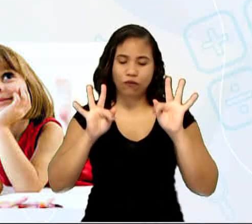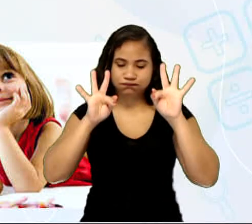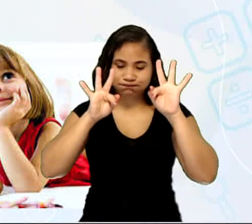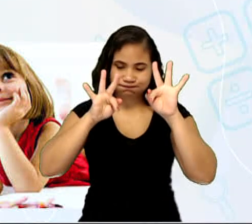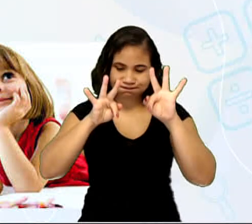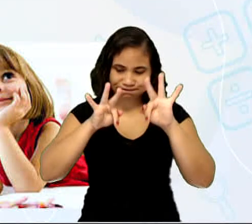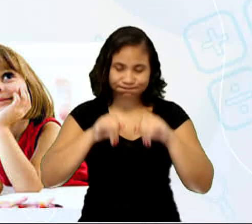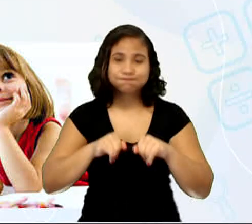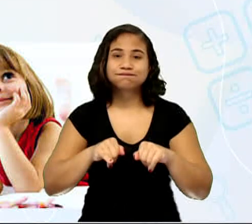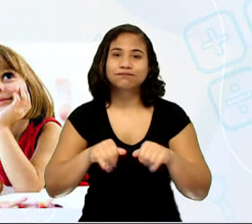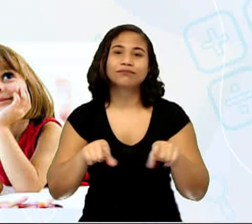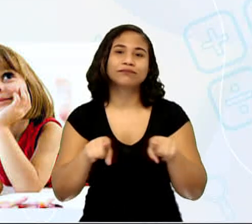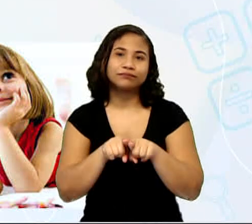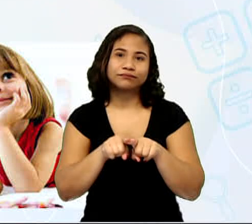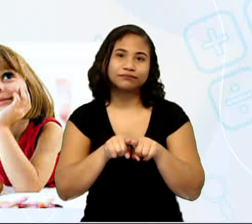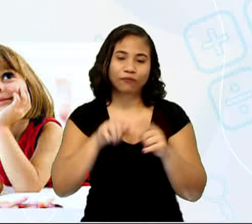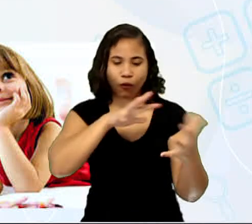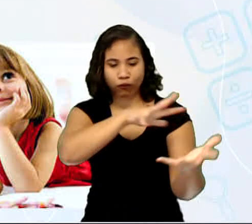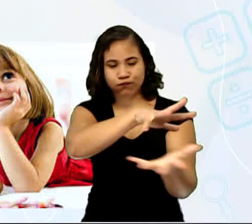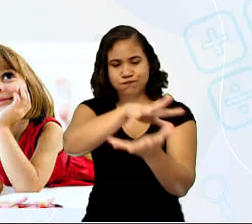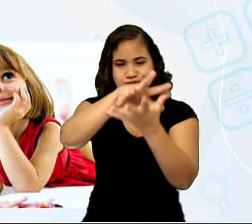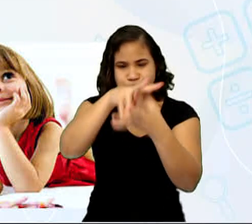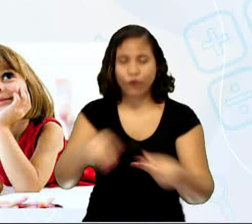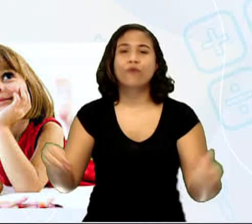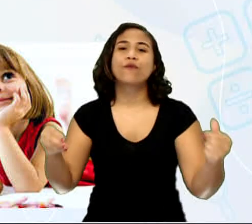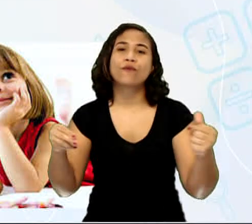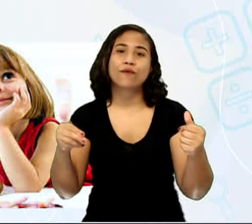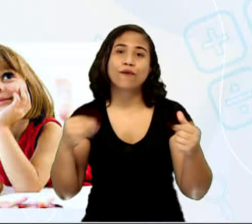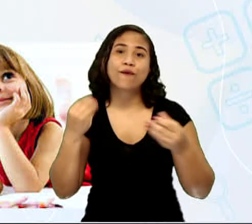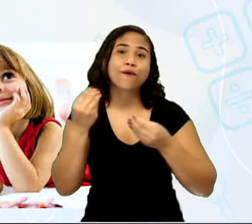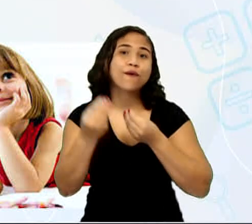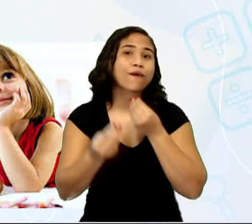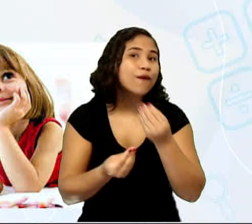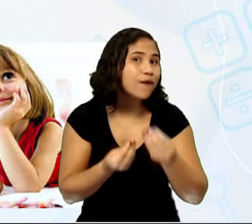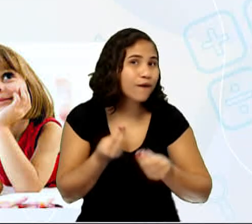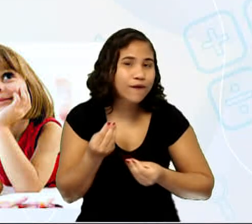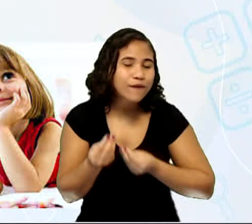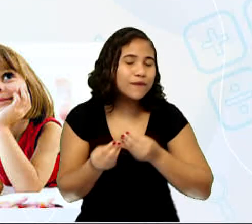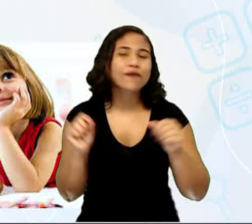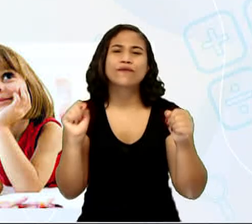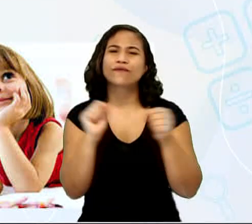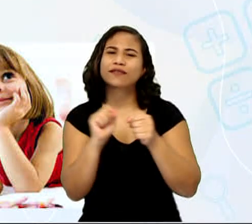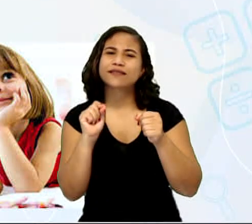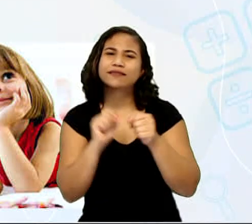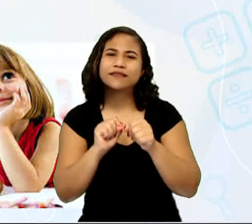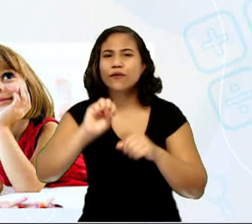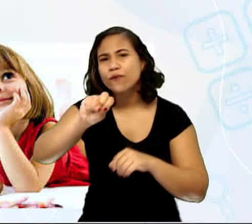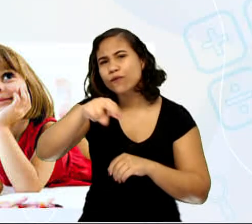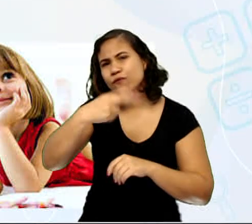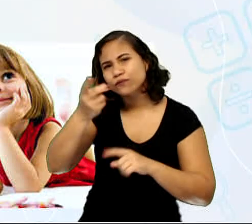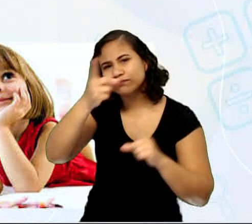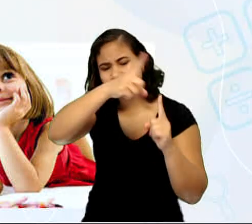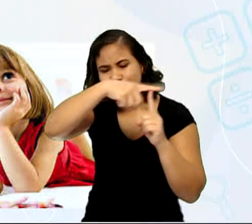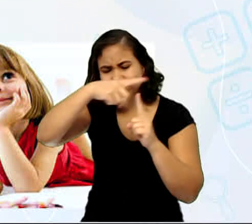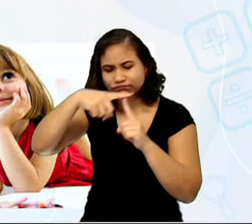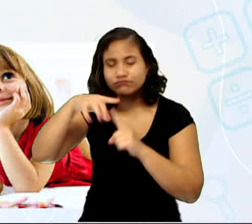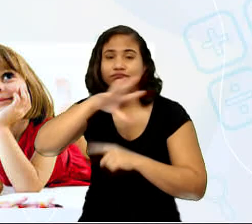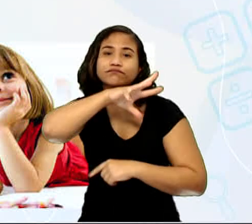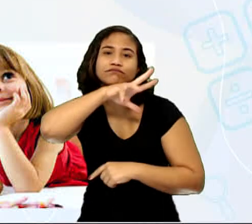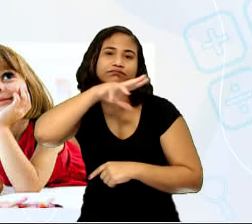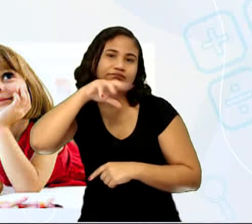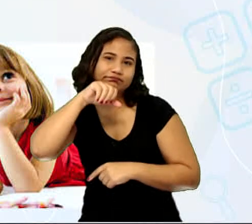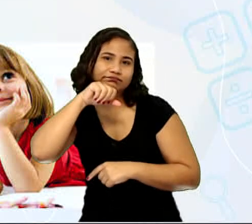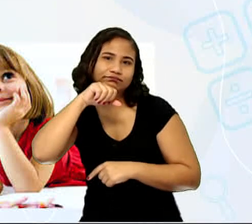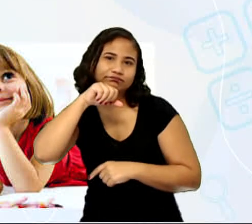da cadeia alimentar, ela não existiria mais, ou algum tipo desses animais iriam